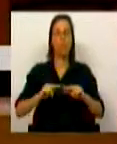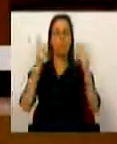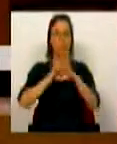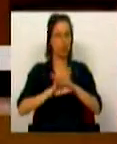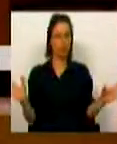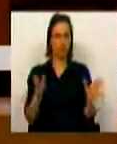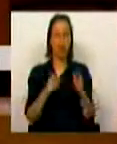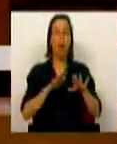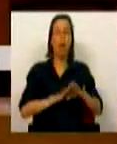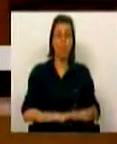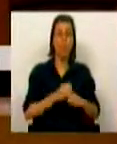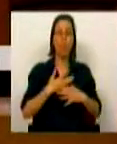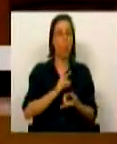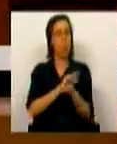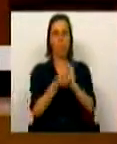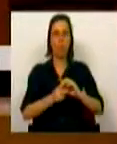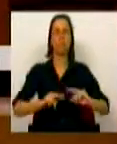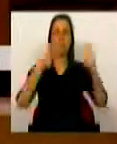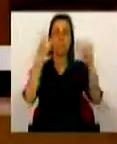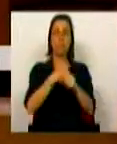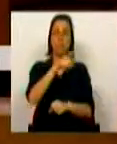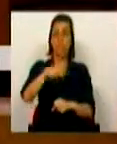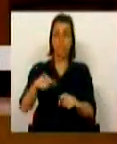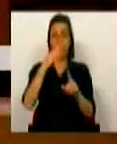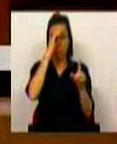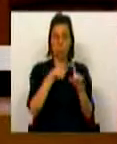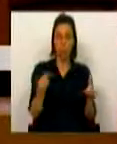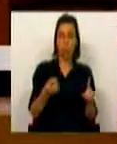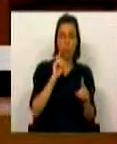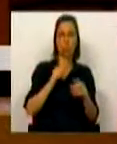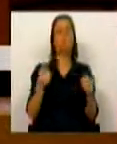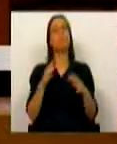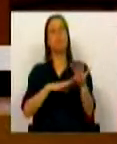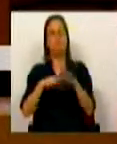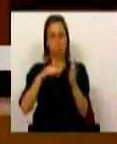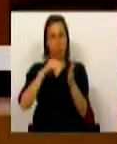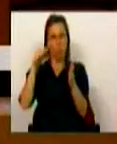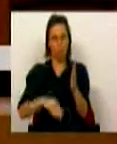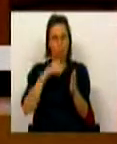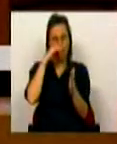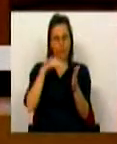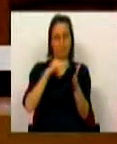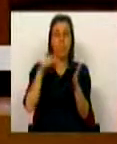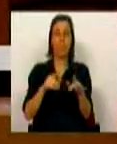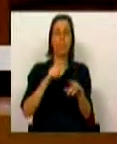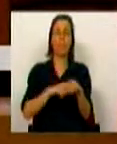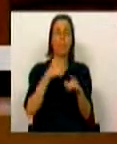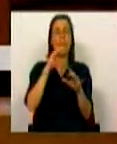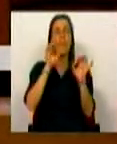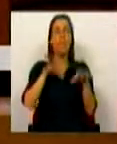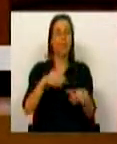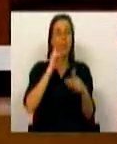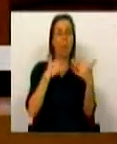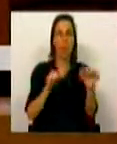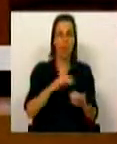já com o descongelamento das carreiras. No caso dos trabalhadores não docentes, foi promovida a contratação em contratos a tempo indeterminado